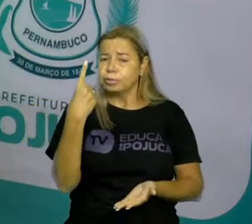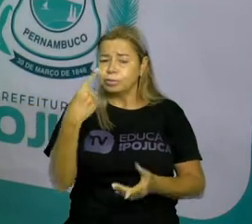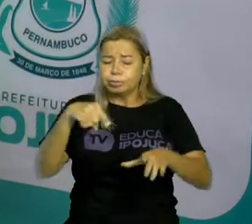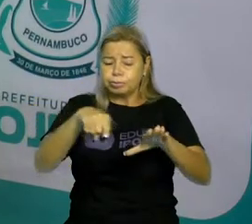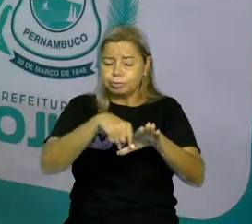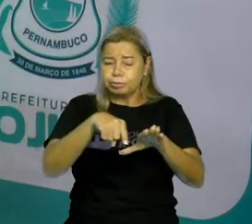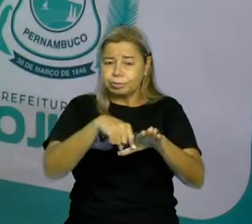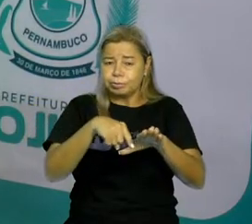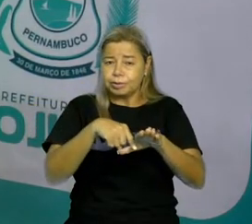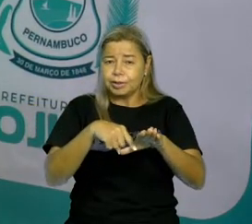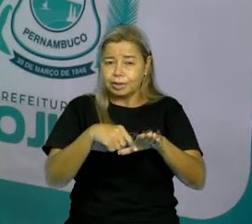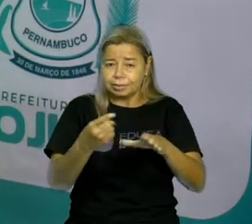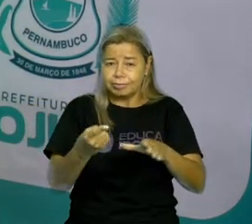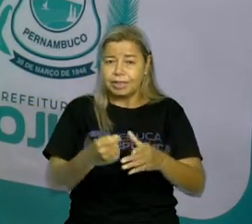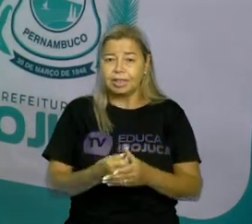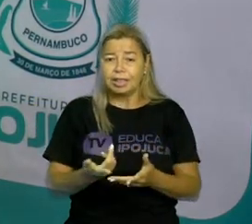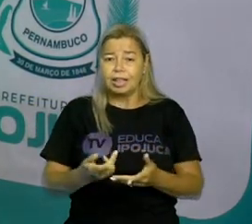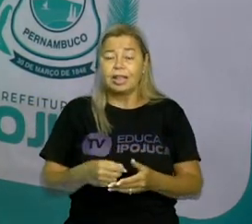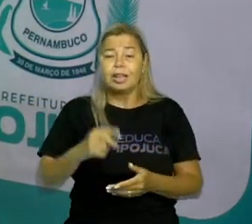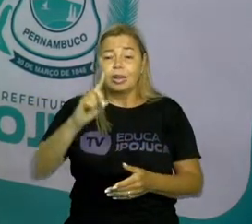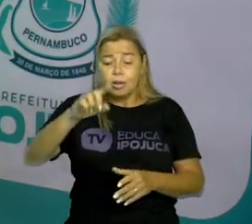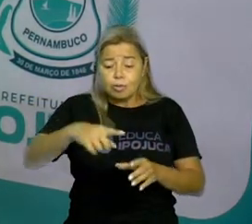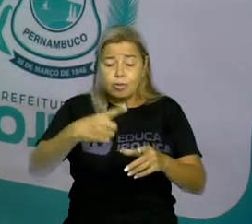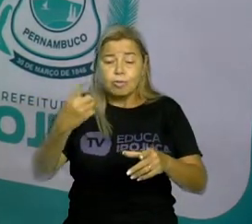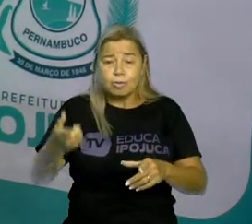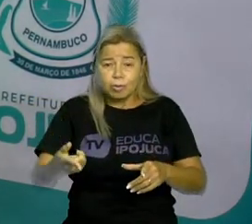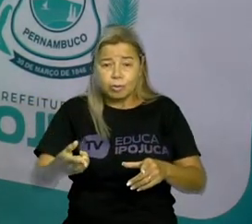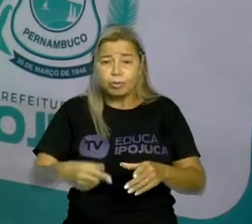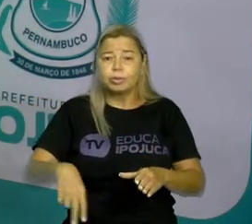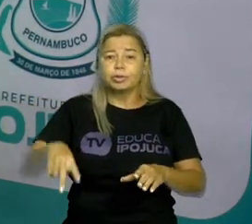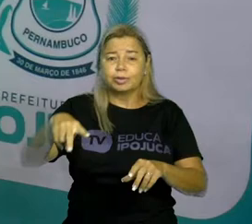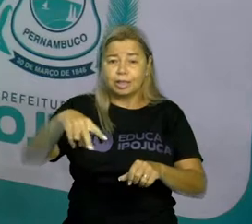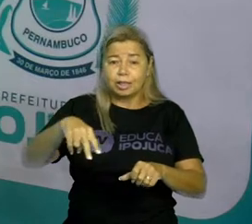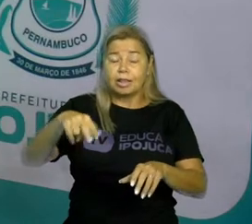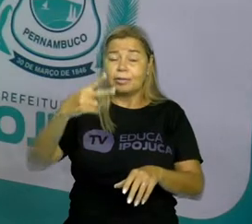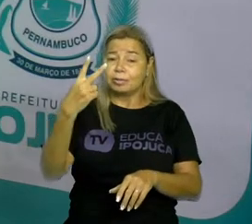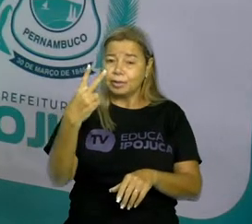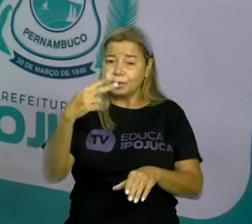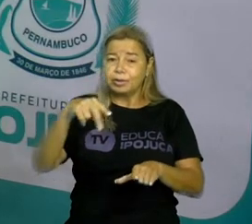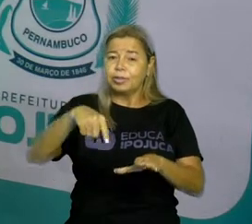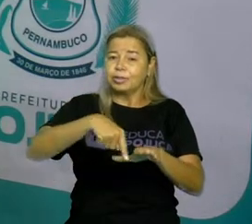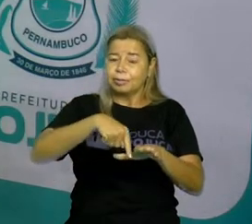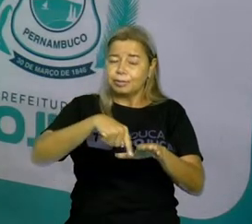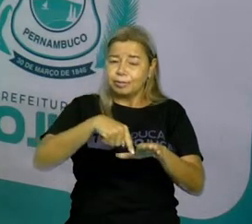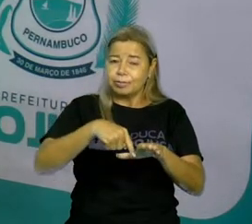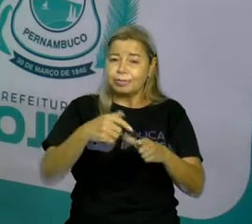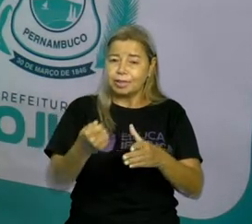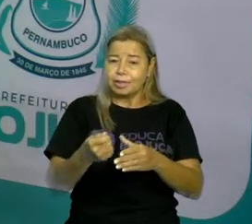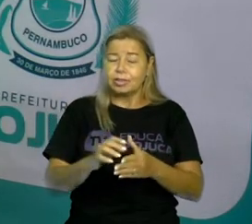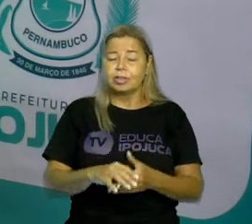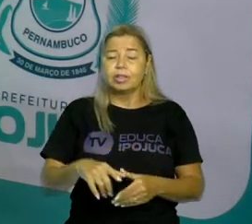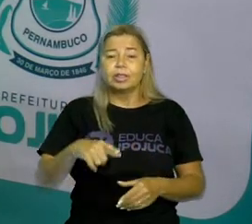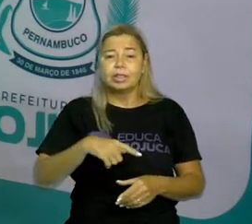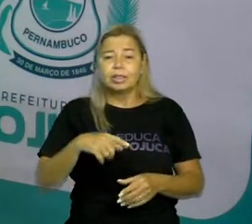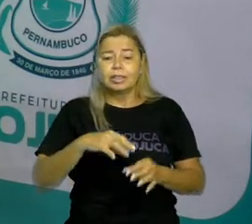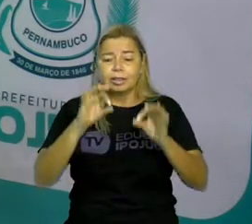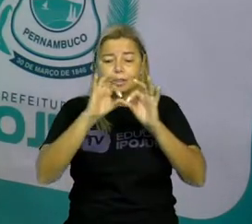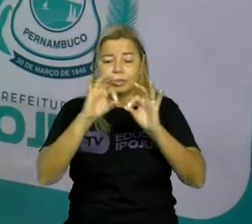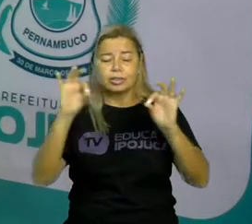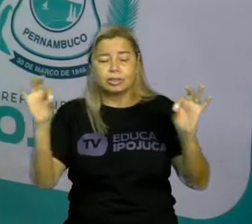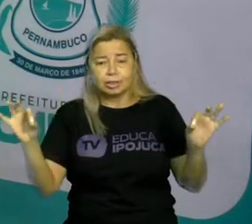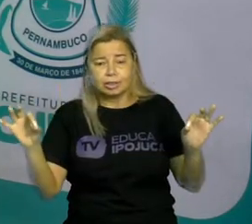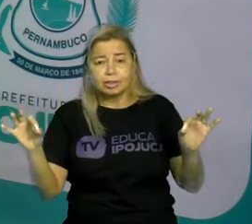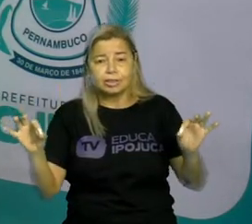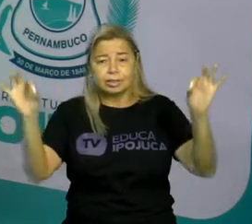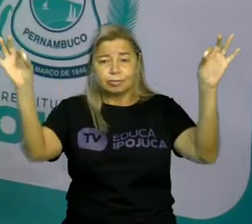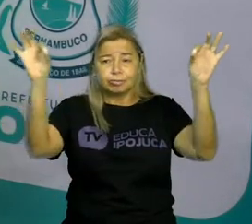que tem dois, você pisa com os dois pés. Então a regra é essa. As linhas duplas, que é essa que a tia falou, pisa